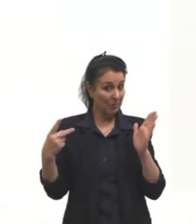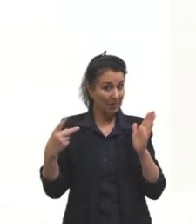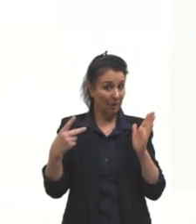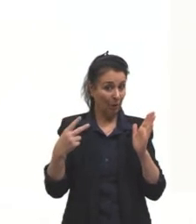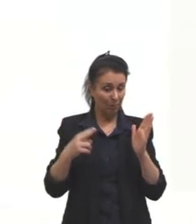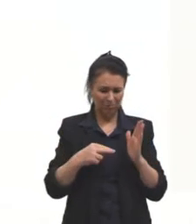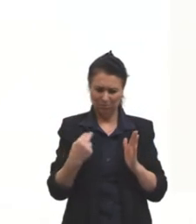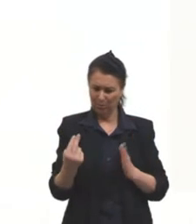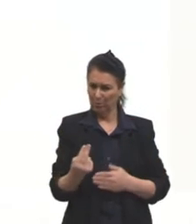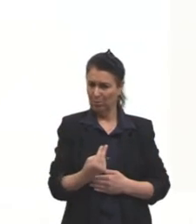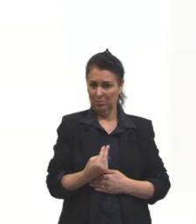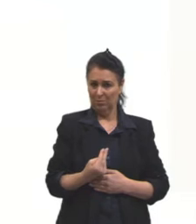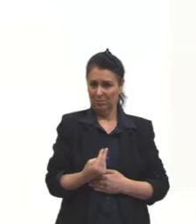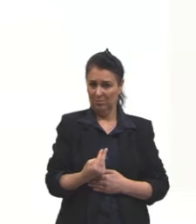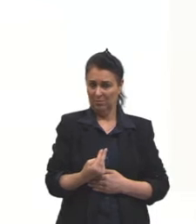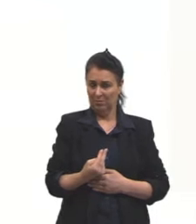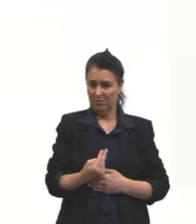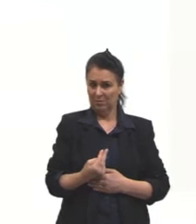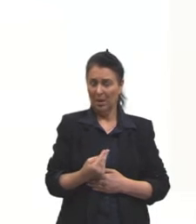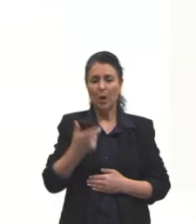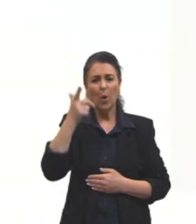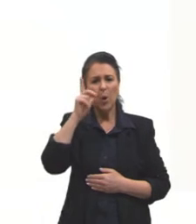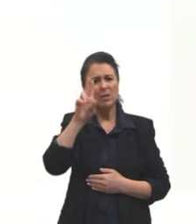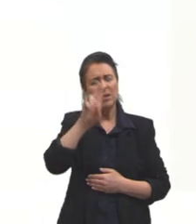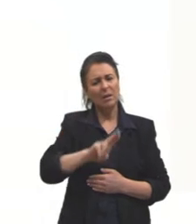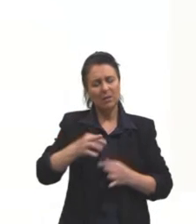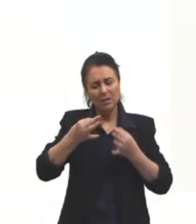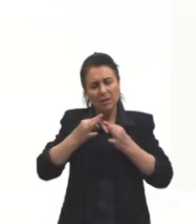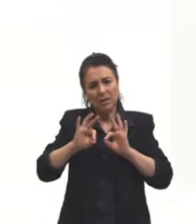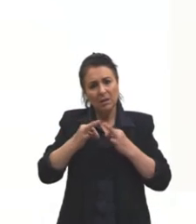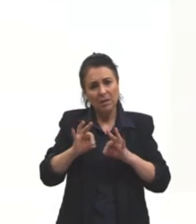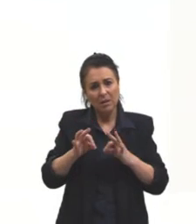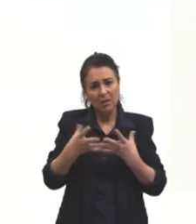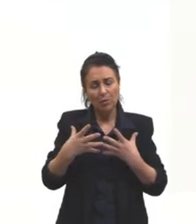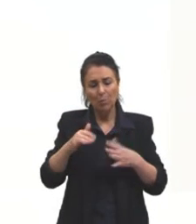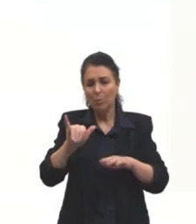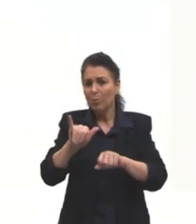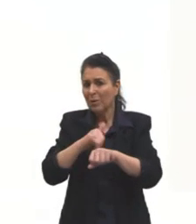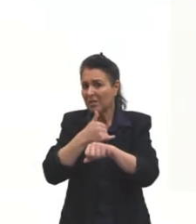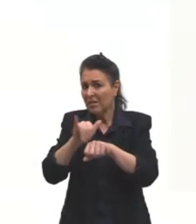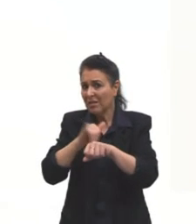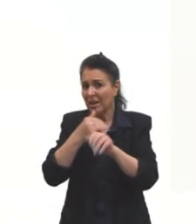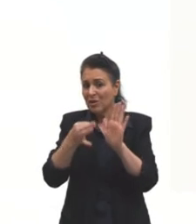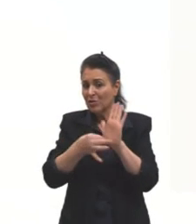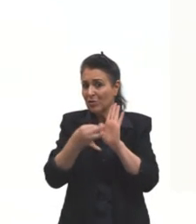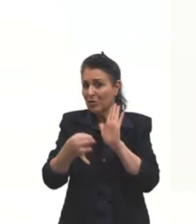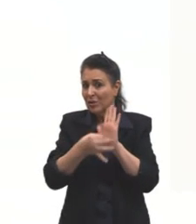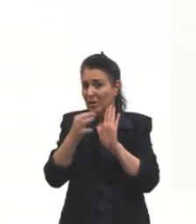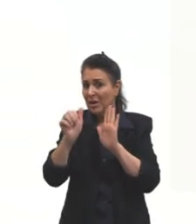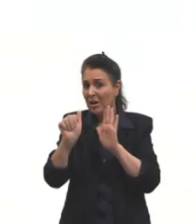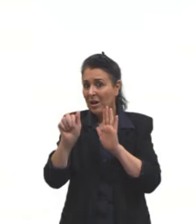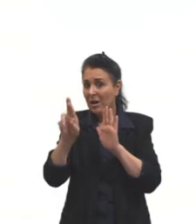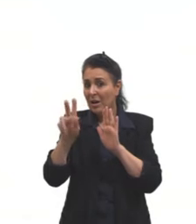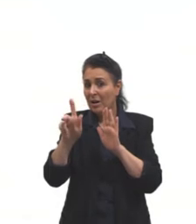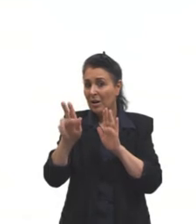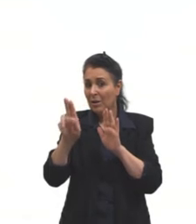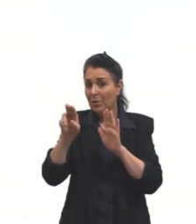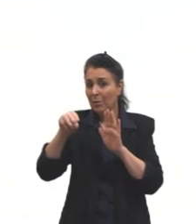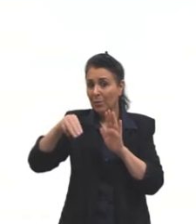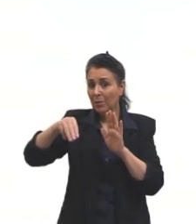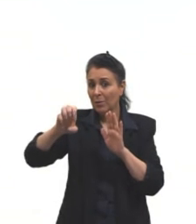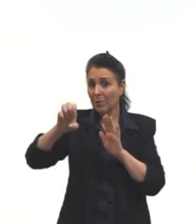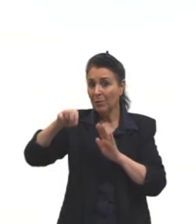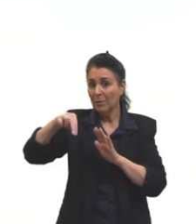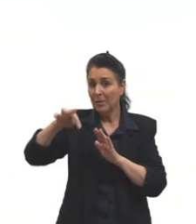E, ainda além disso, a gente consegue usar a sintaxe como uma estratégia de argumentação? Vamos pensar um pouquinho